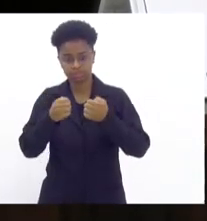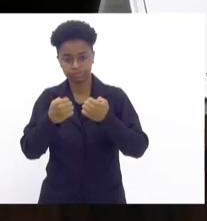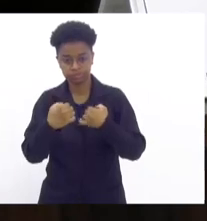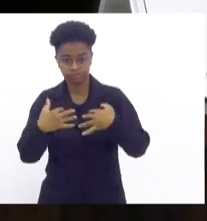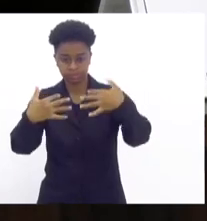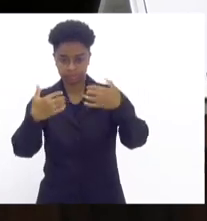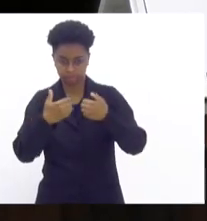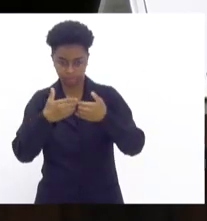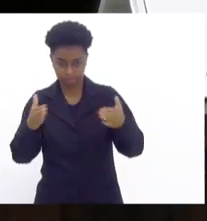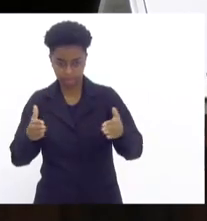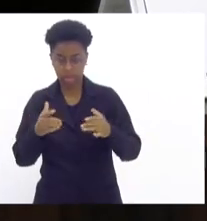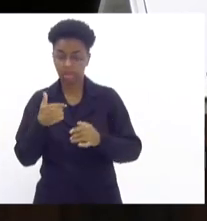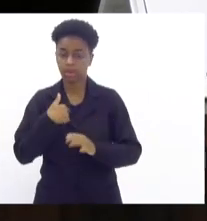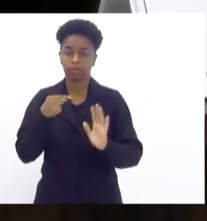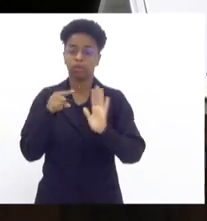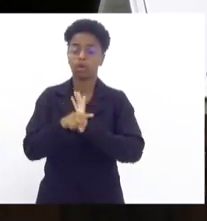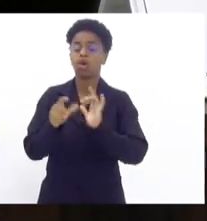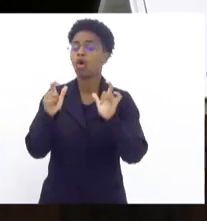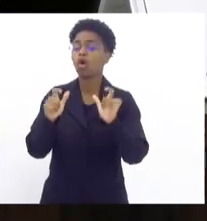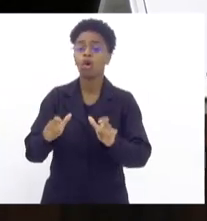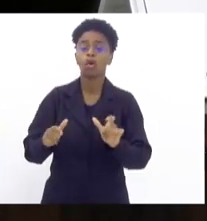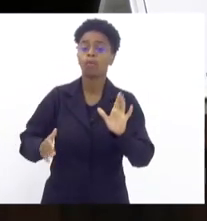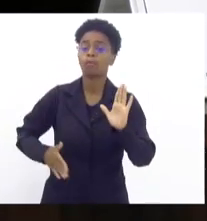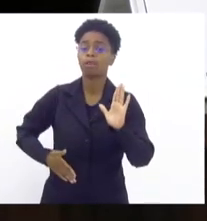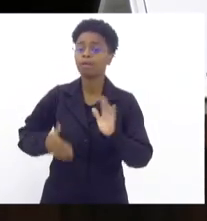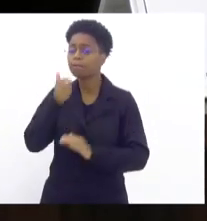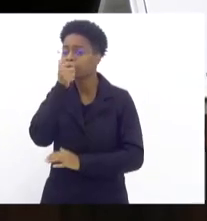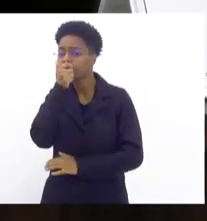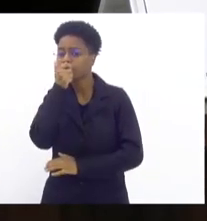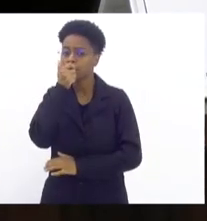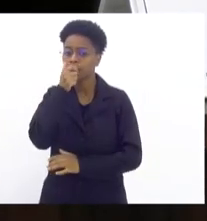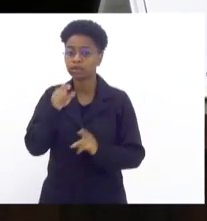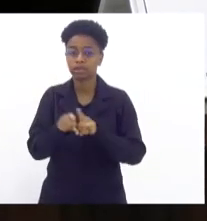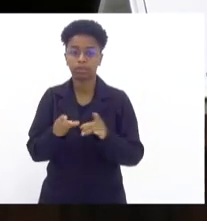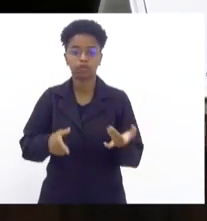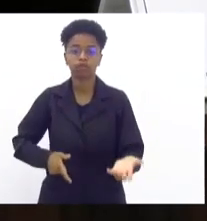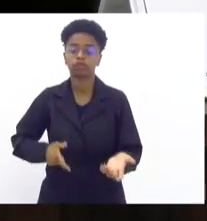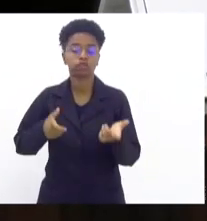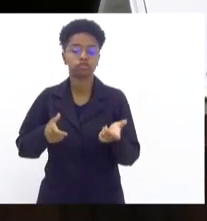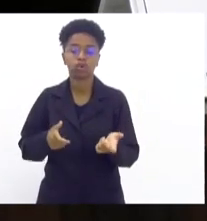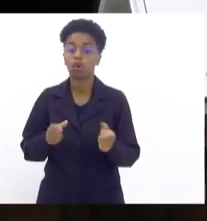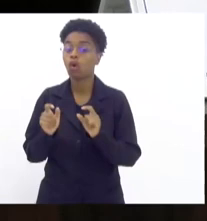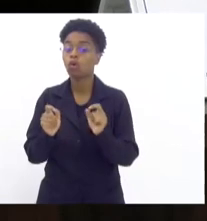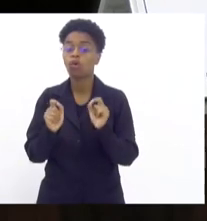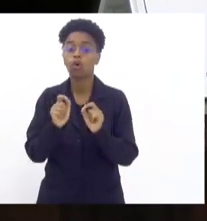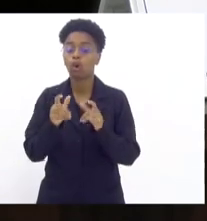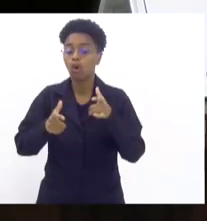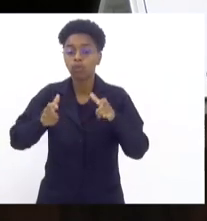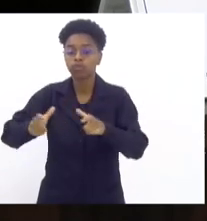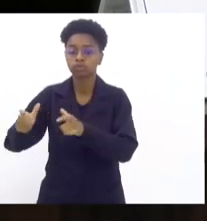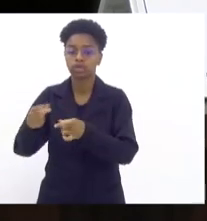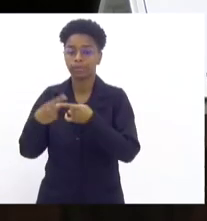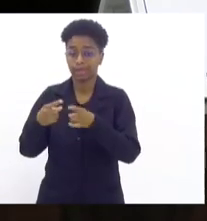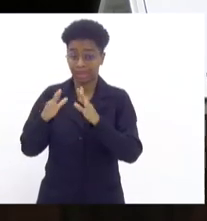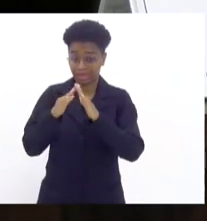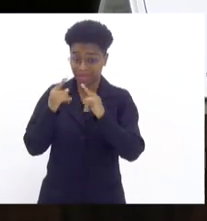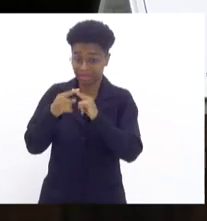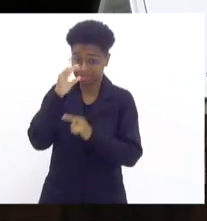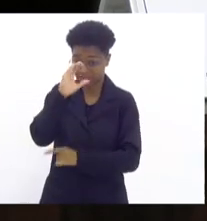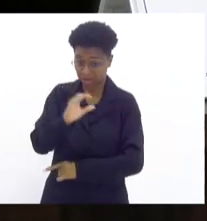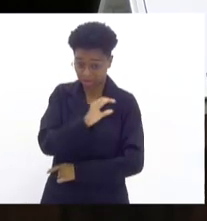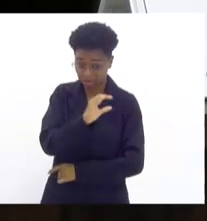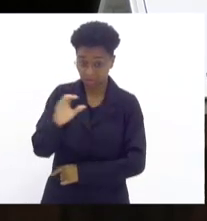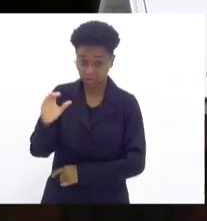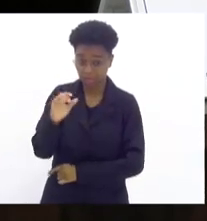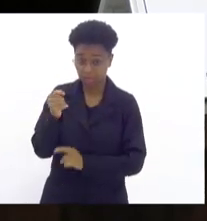onde estão os traficantes com radinho e com fuzil. uma igreja católica, há